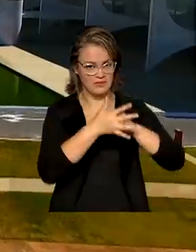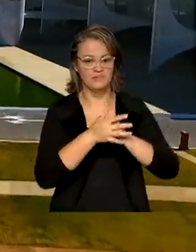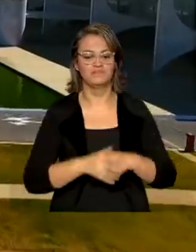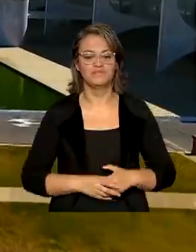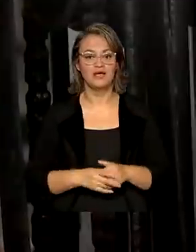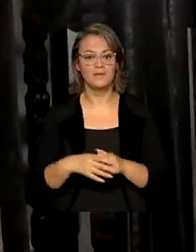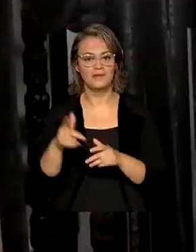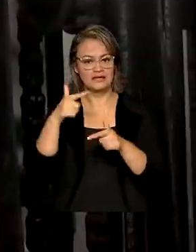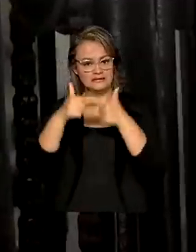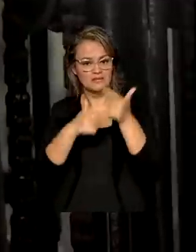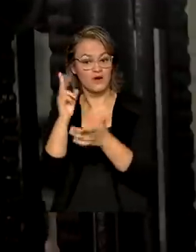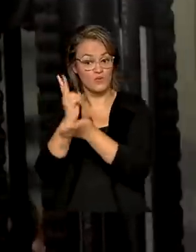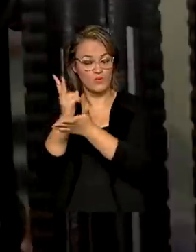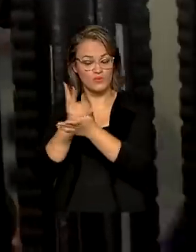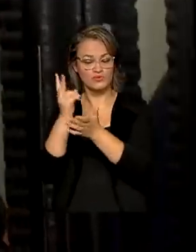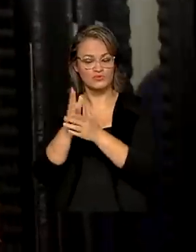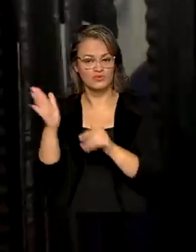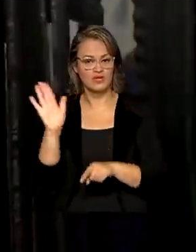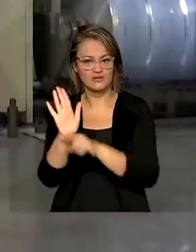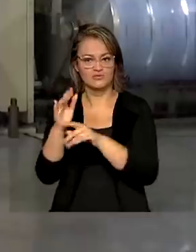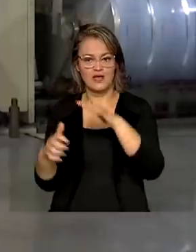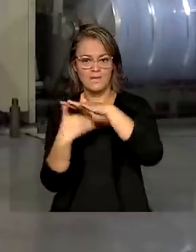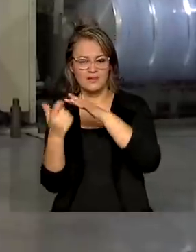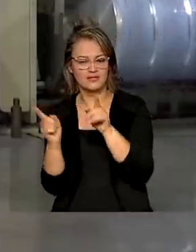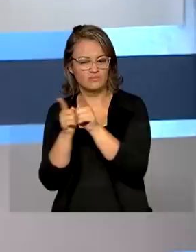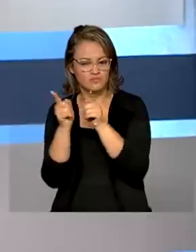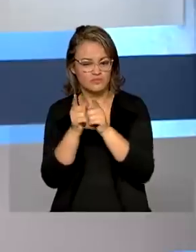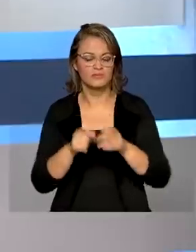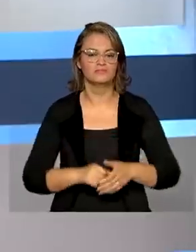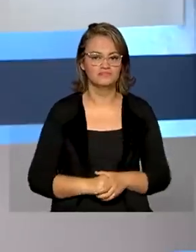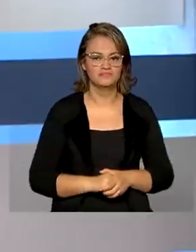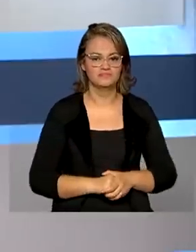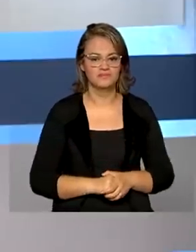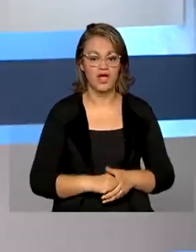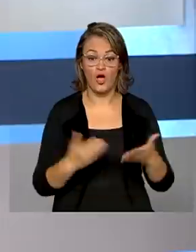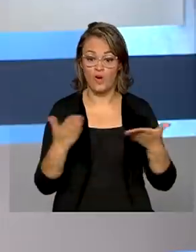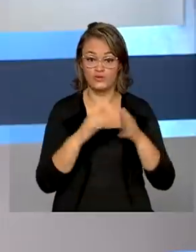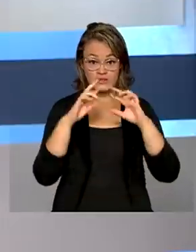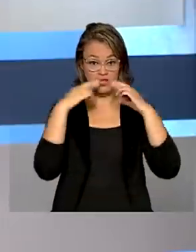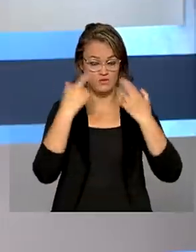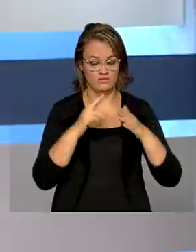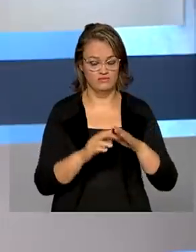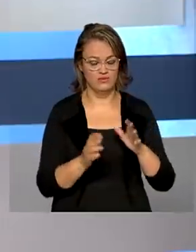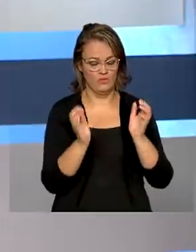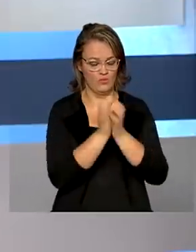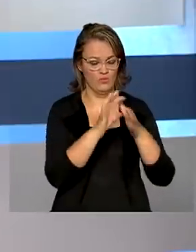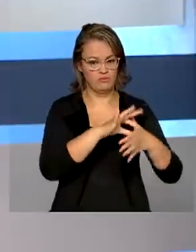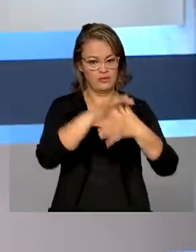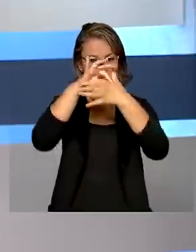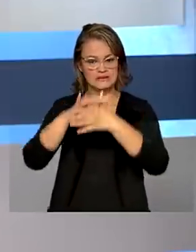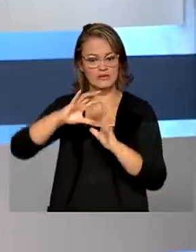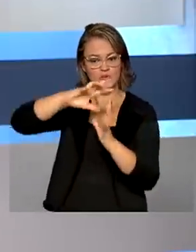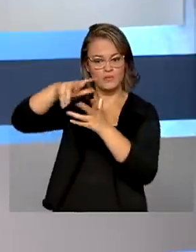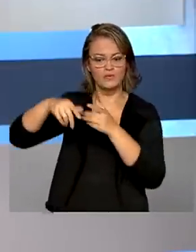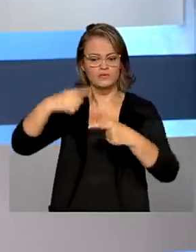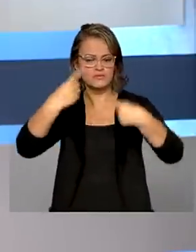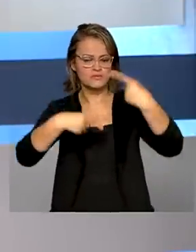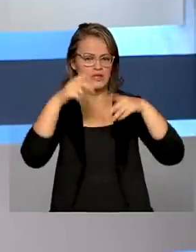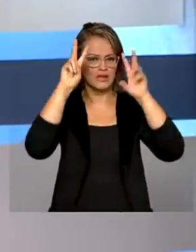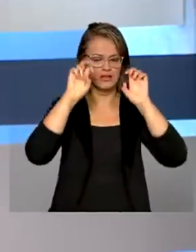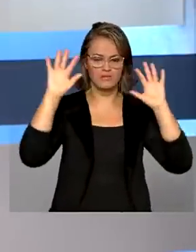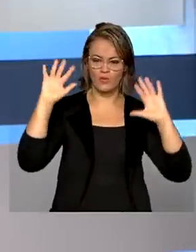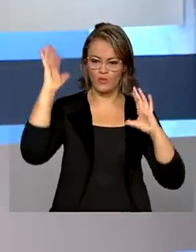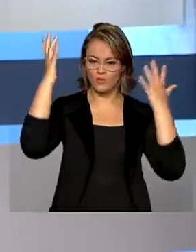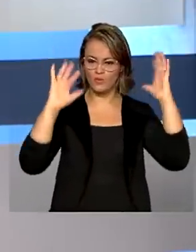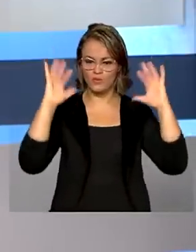manutenção de empregos e ajuda às pequenas empresas. Hoje tem reunião de líderes mundiais para discutir as mudanças